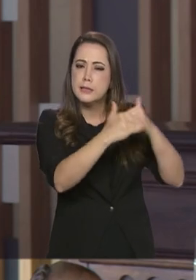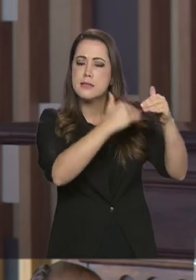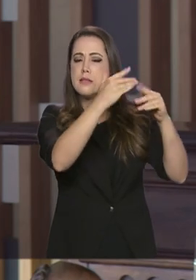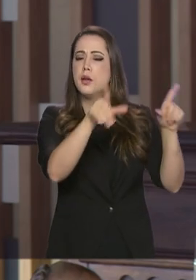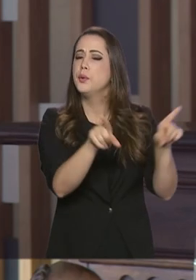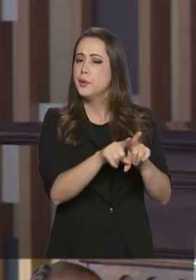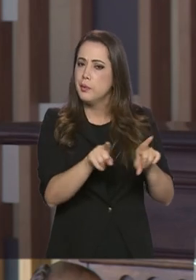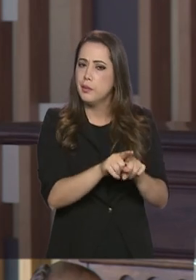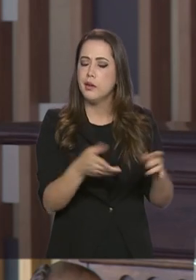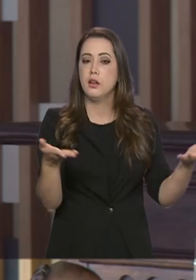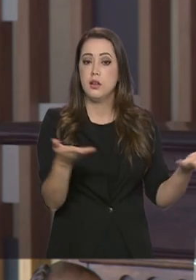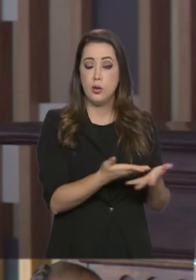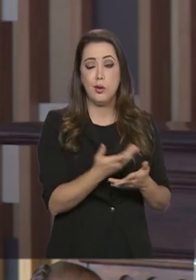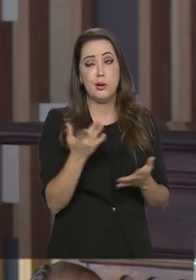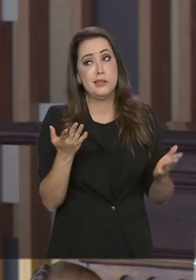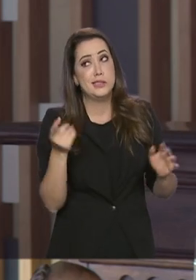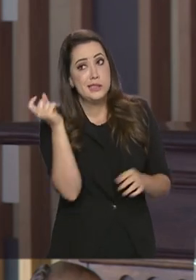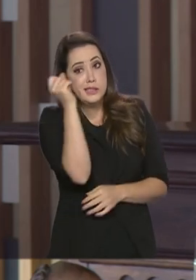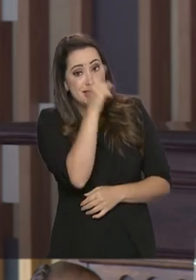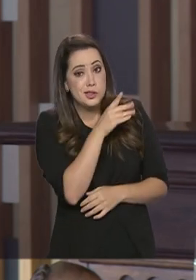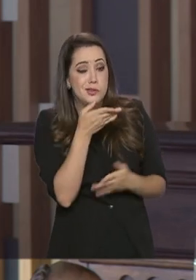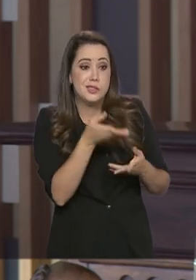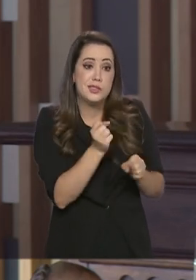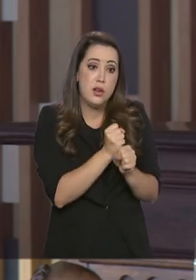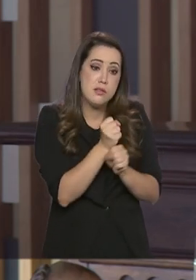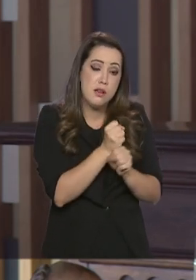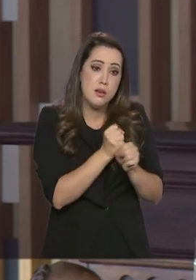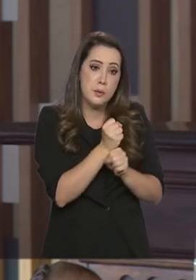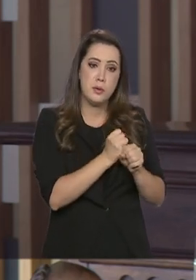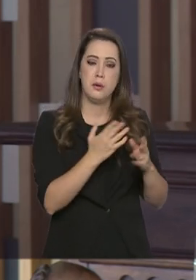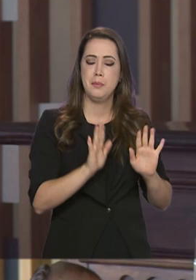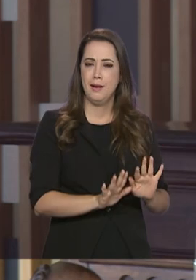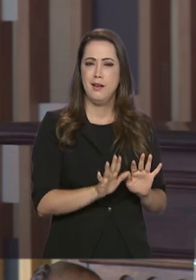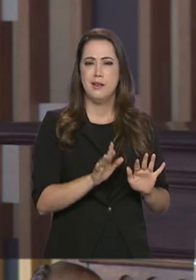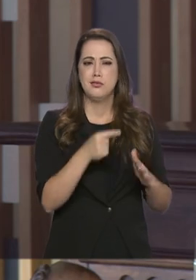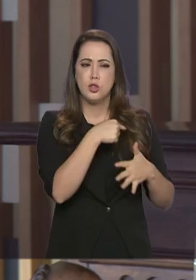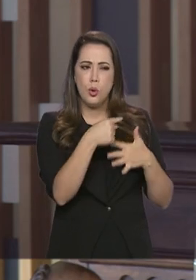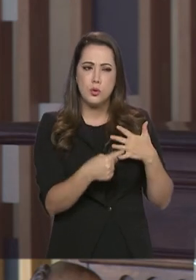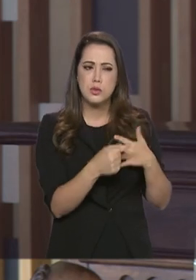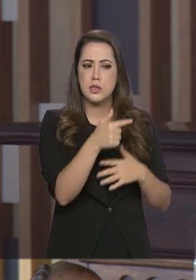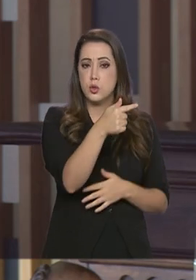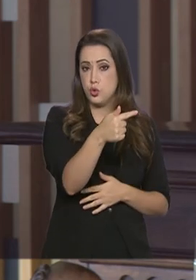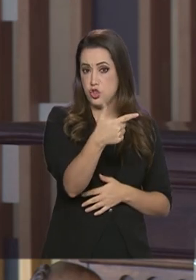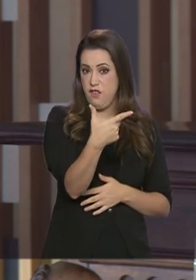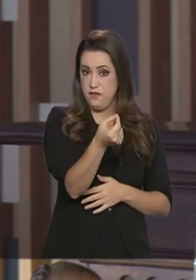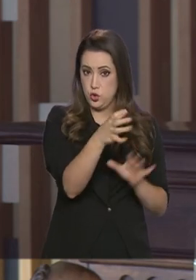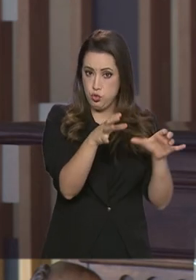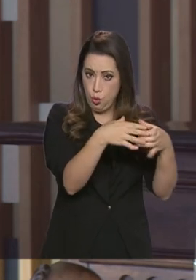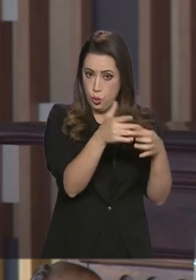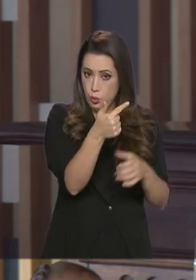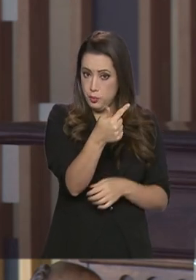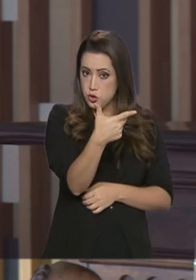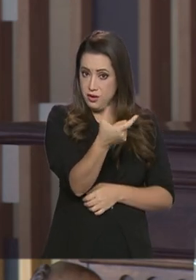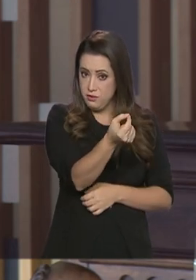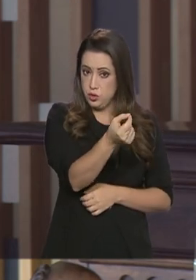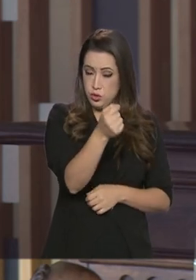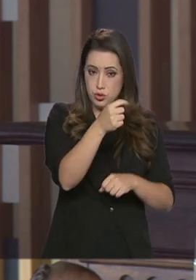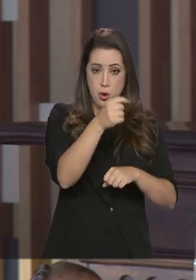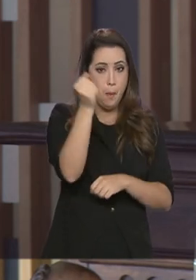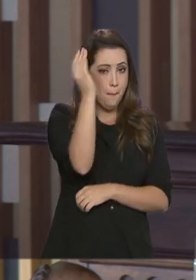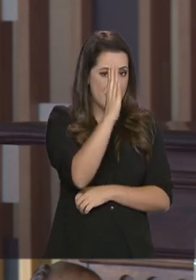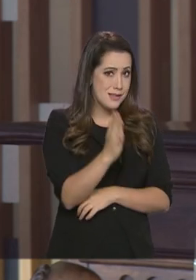agora, né? Claro que com as dificuldades desse ano, mas entre os países do G20, onde estão tendo o melhor desempenho